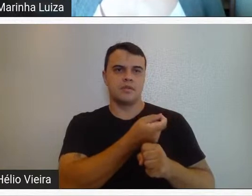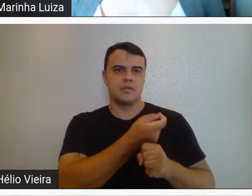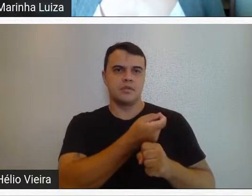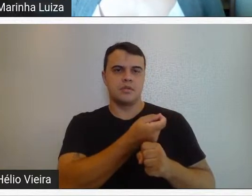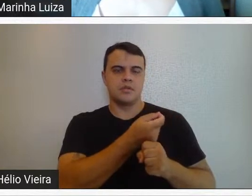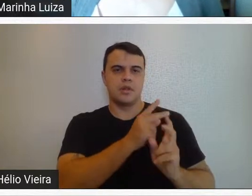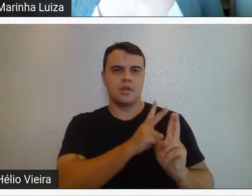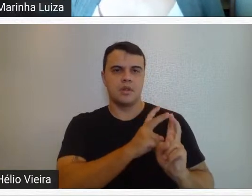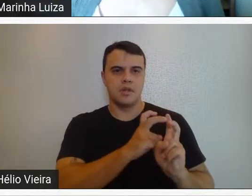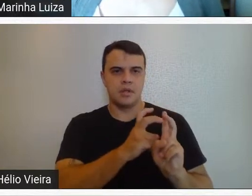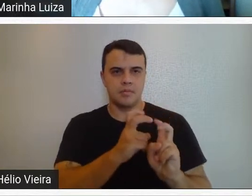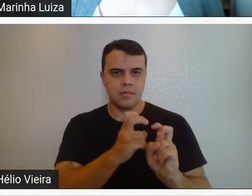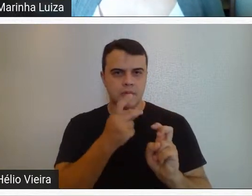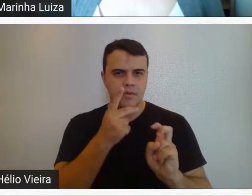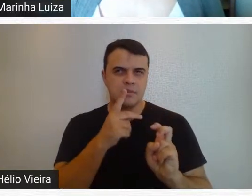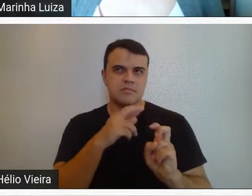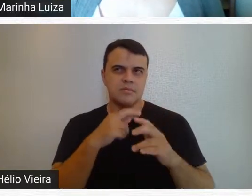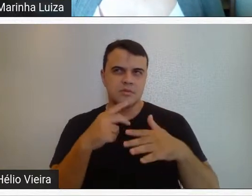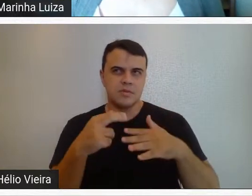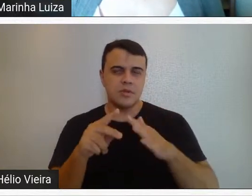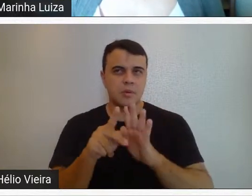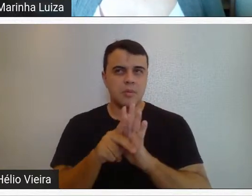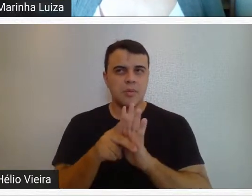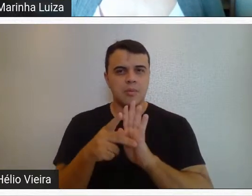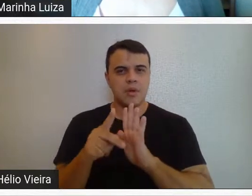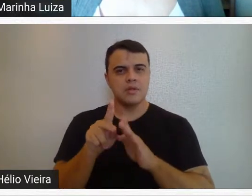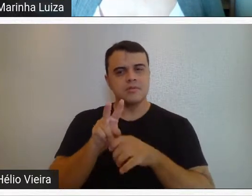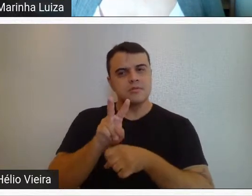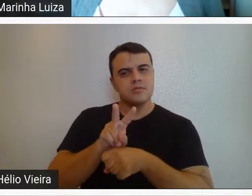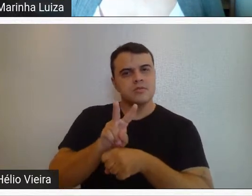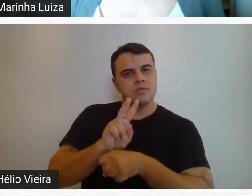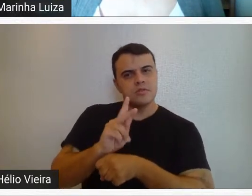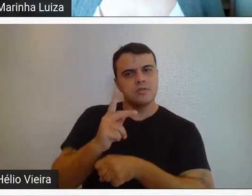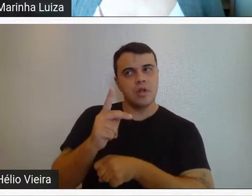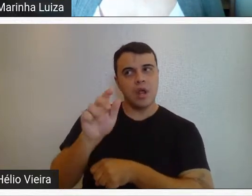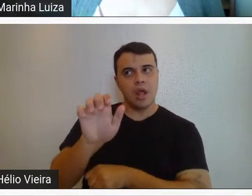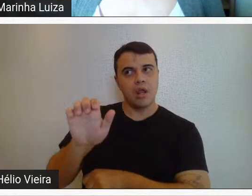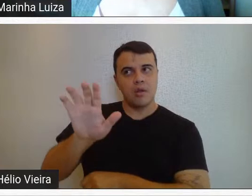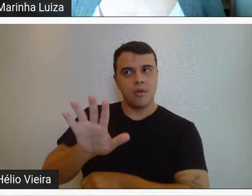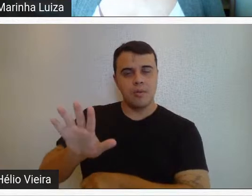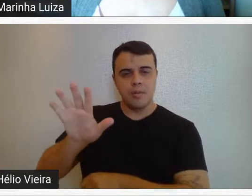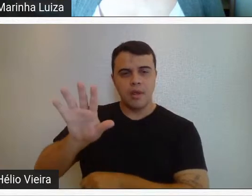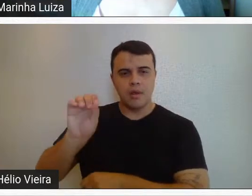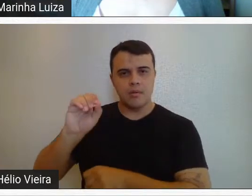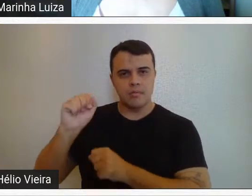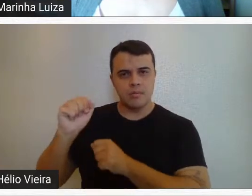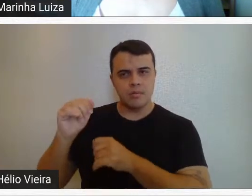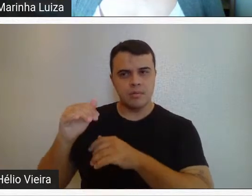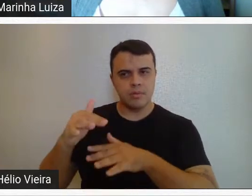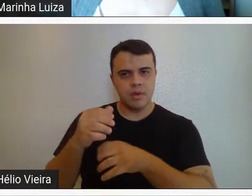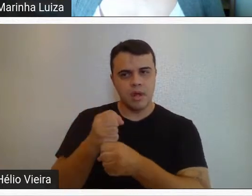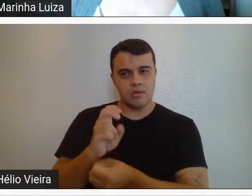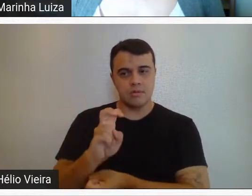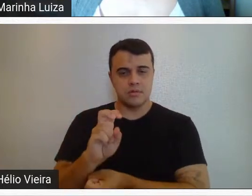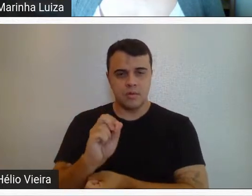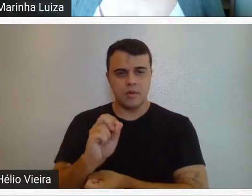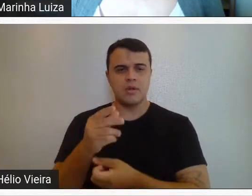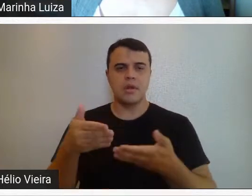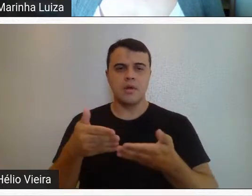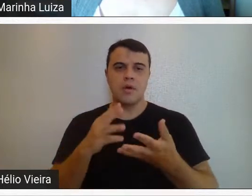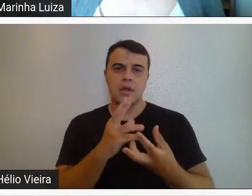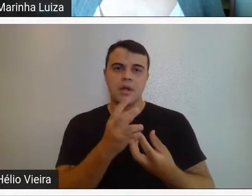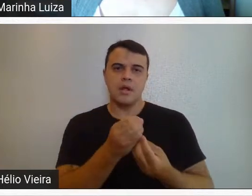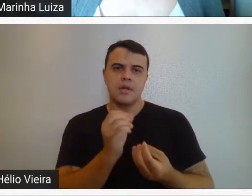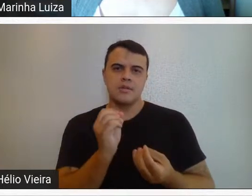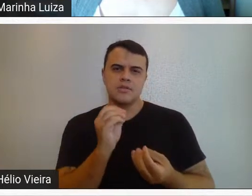pautado em muitos aspectos nas próprias vanguardas históricas europeias que vão se desdobrando na década de 50 com essa arte